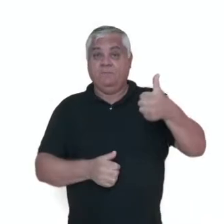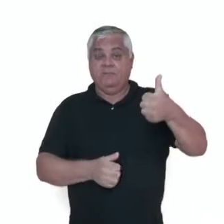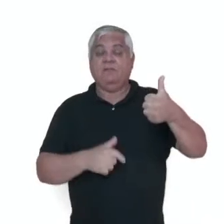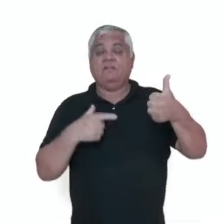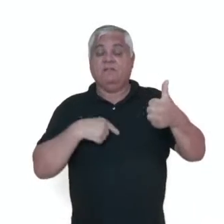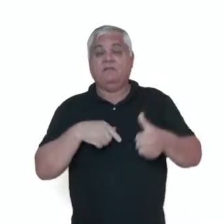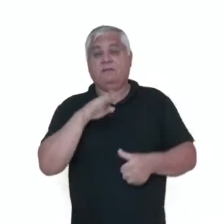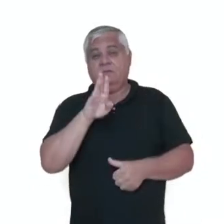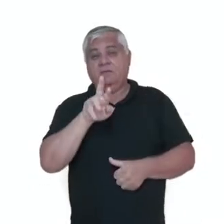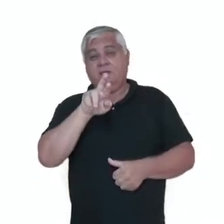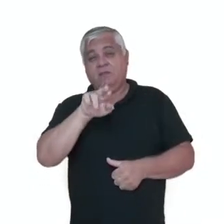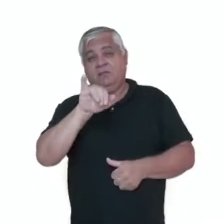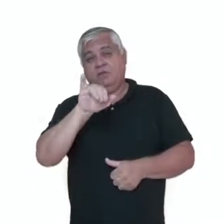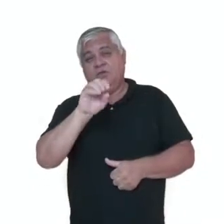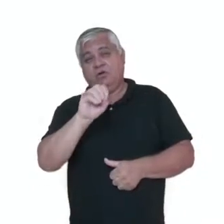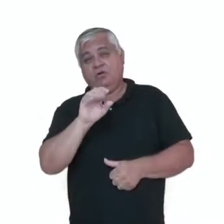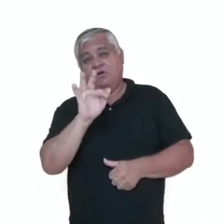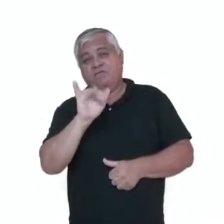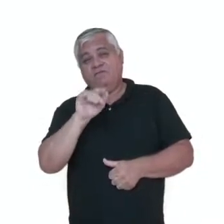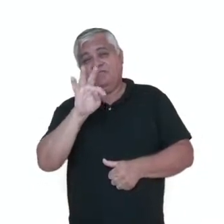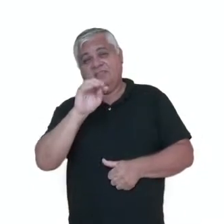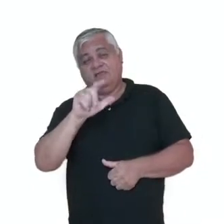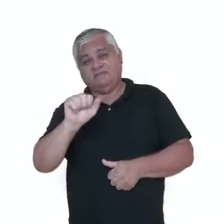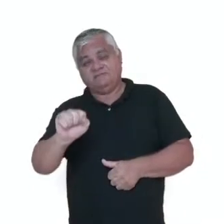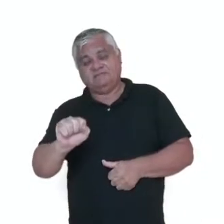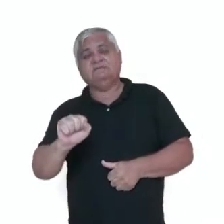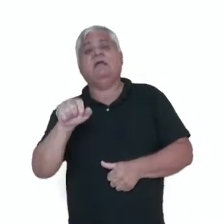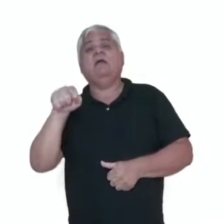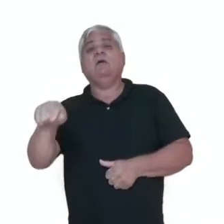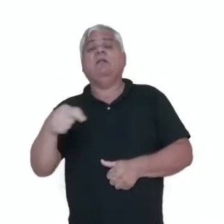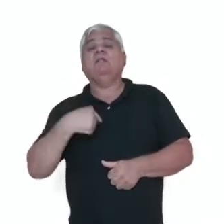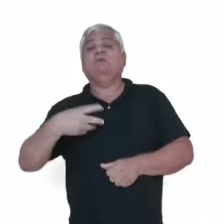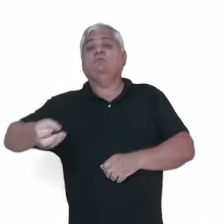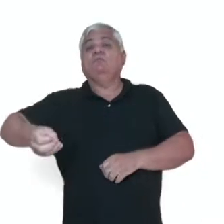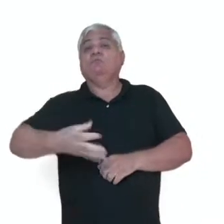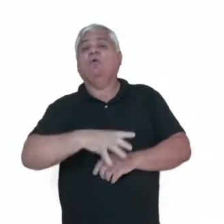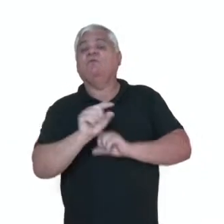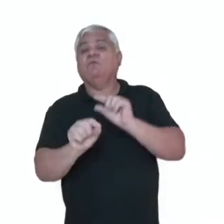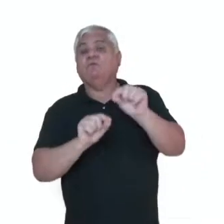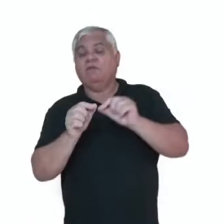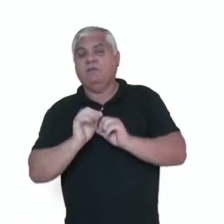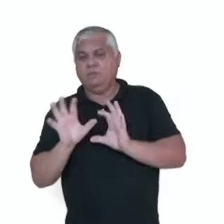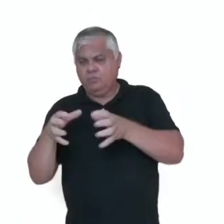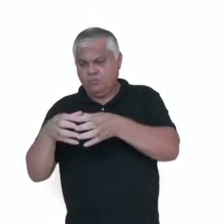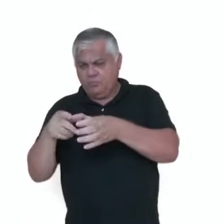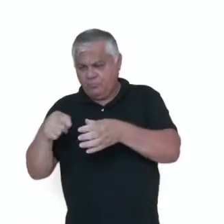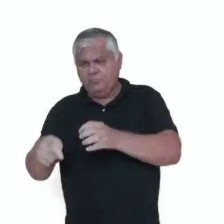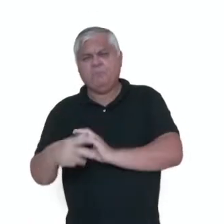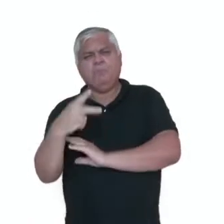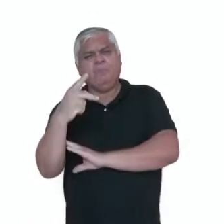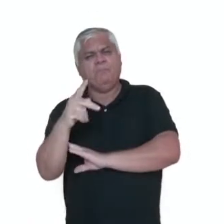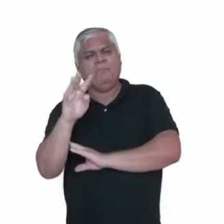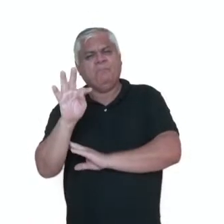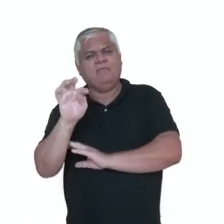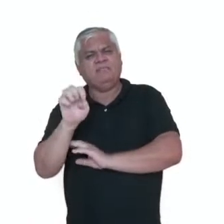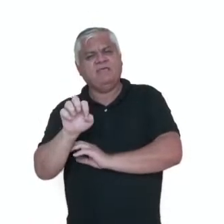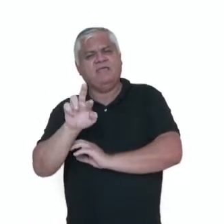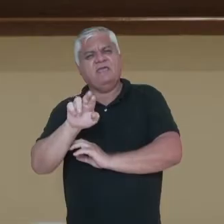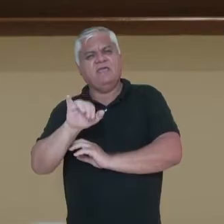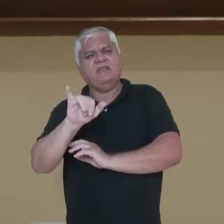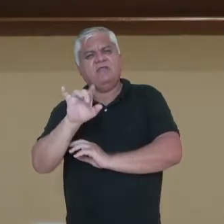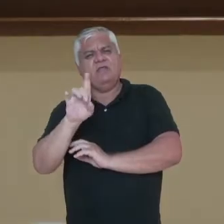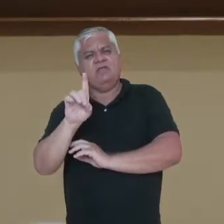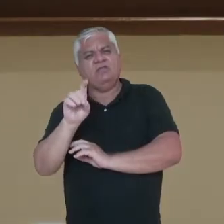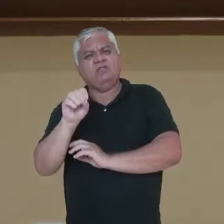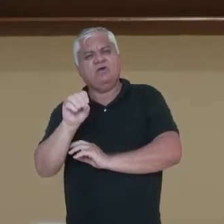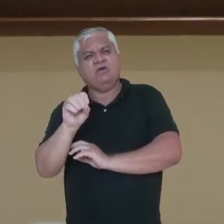briófitas, que eram avasculares. Então nós temos uma novidade aqui nesse grupo de plantas, que é justamente a presença de vasos condutores